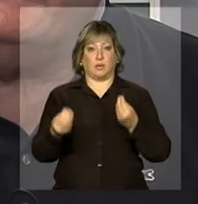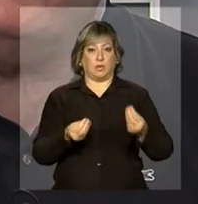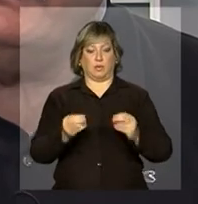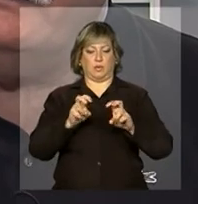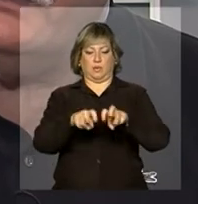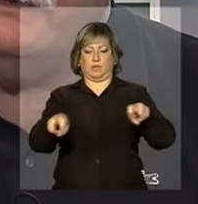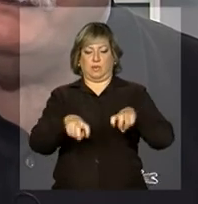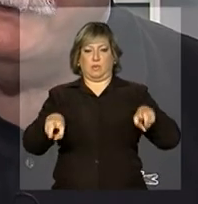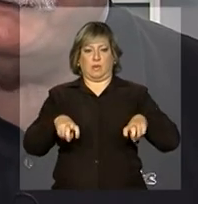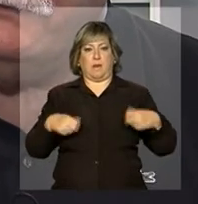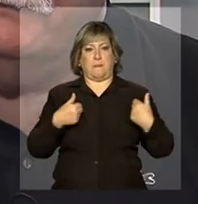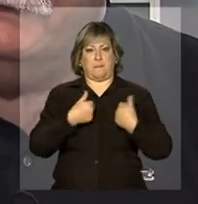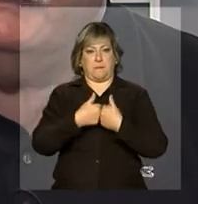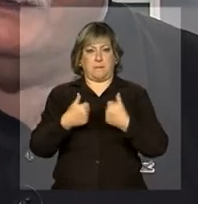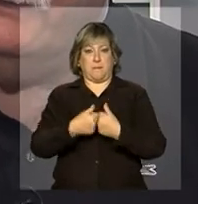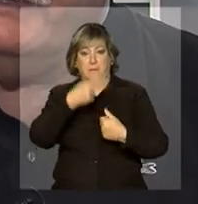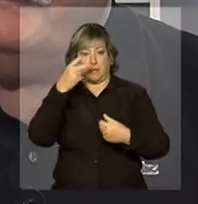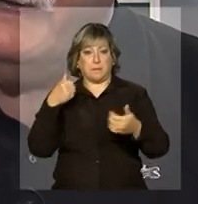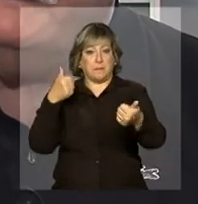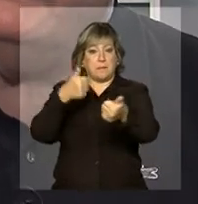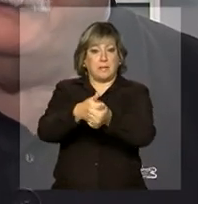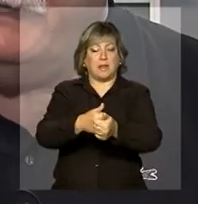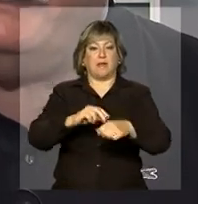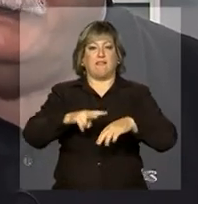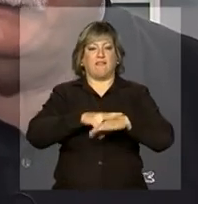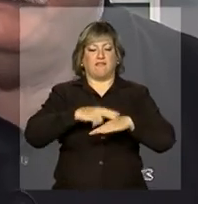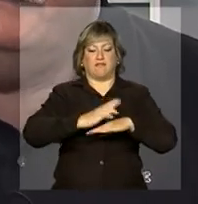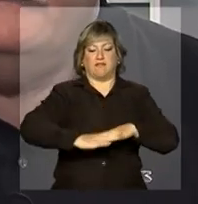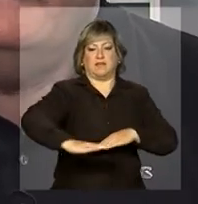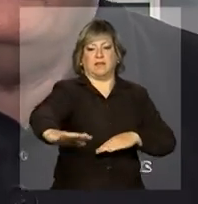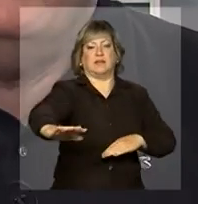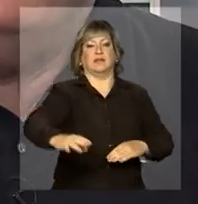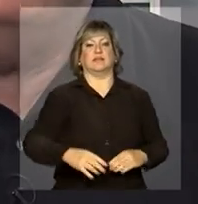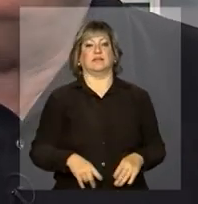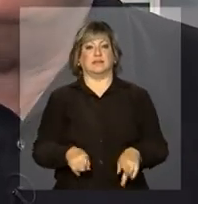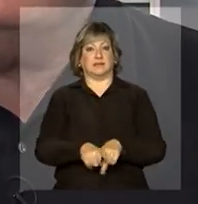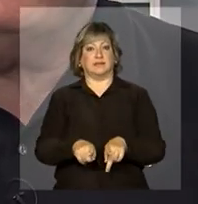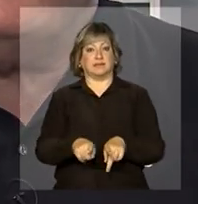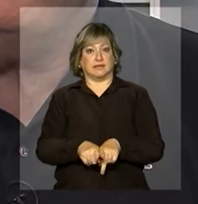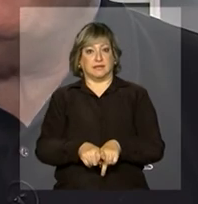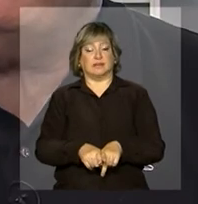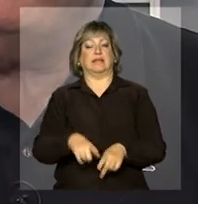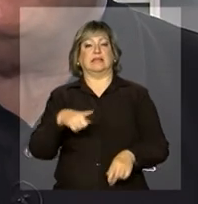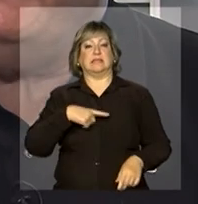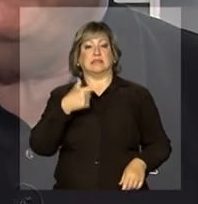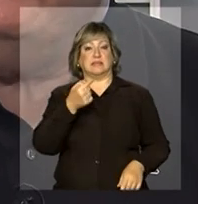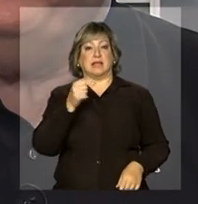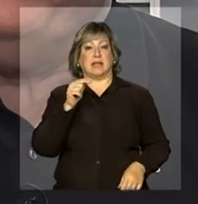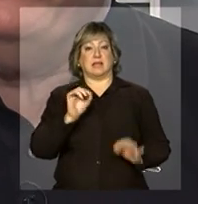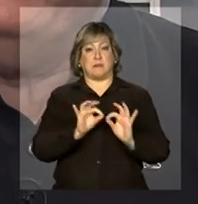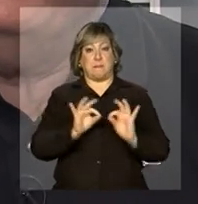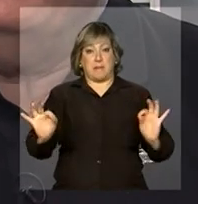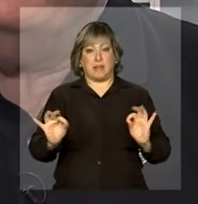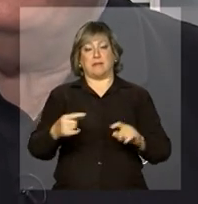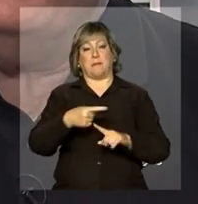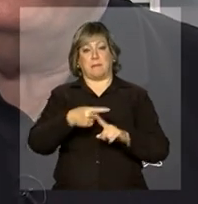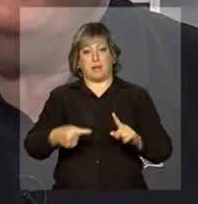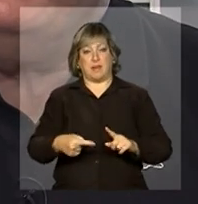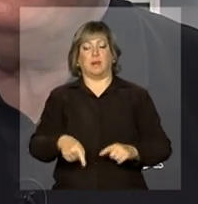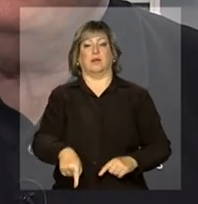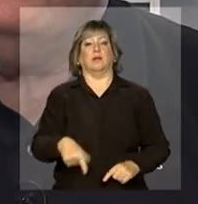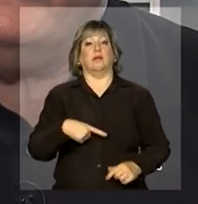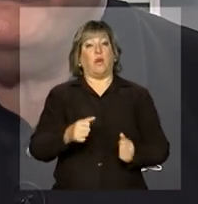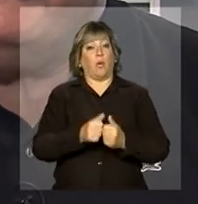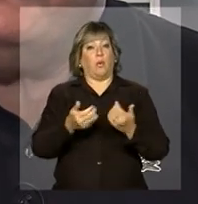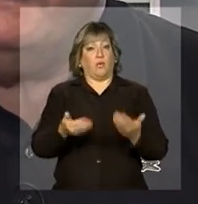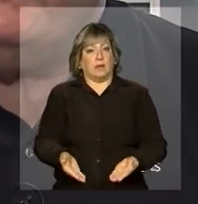arquibancadas muito próximas ao gramado, à arena, são sete metros e meio. Com